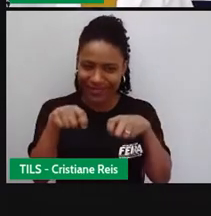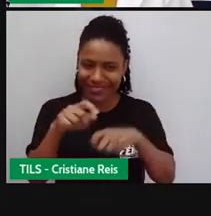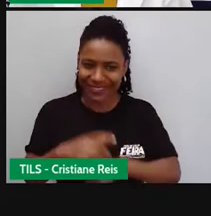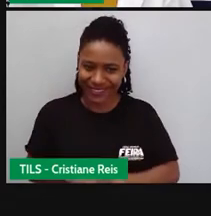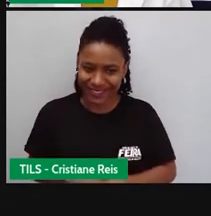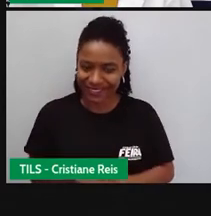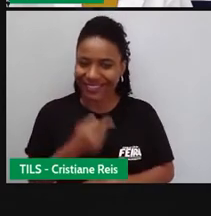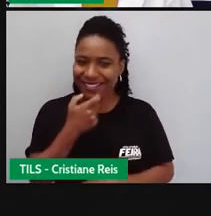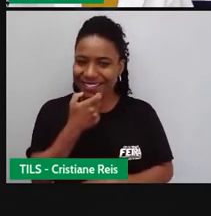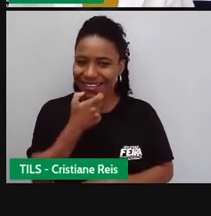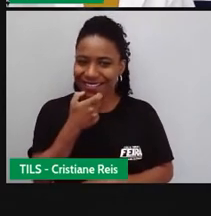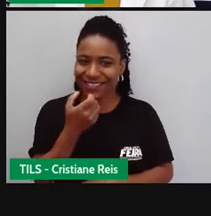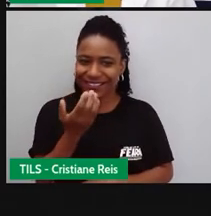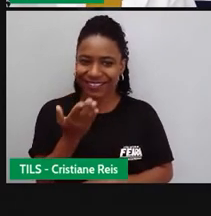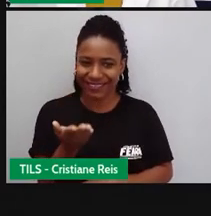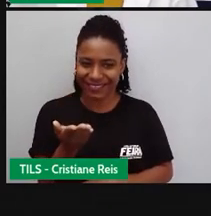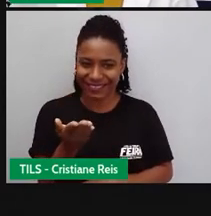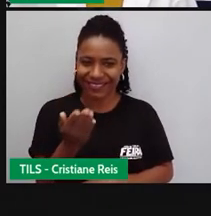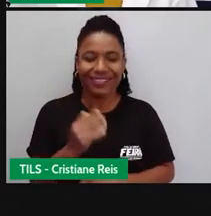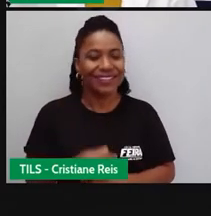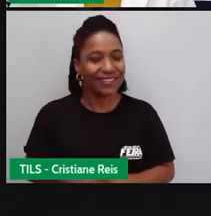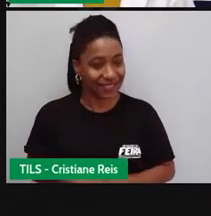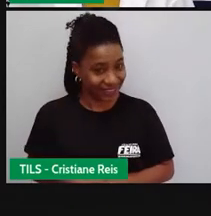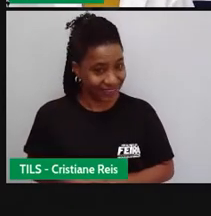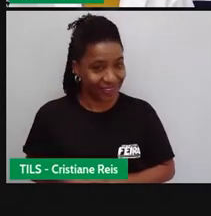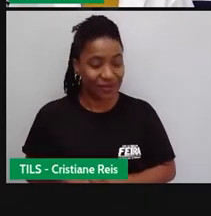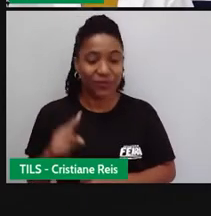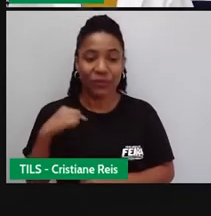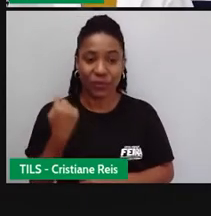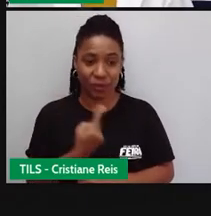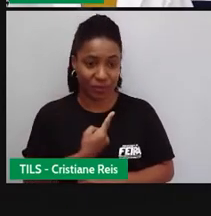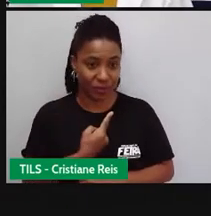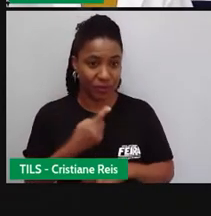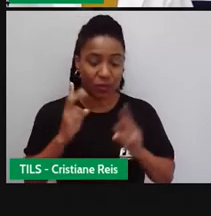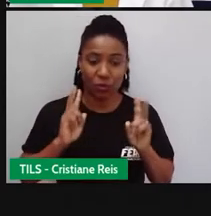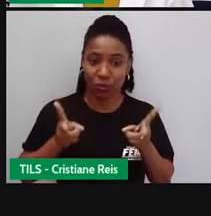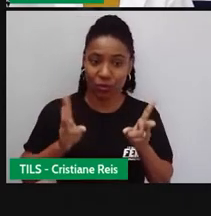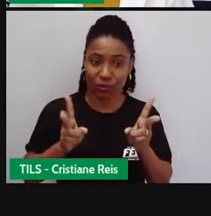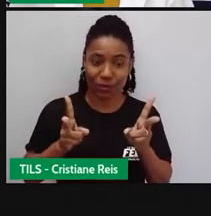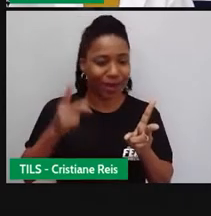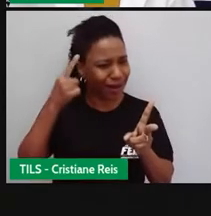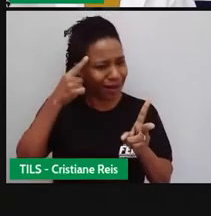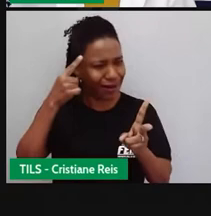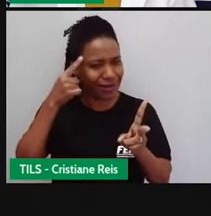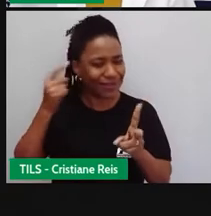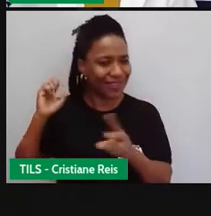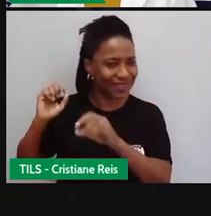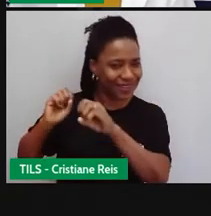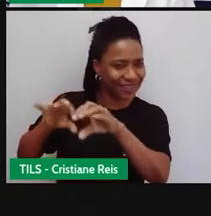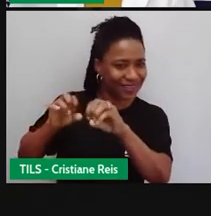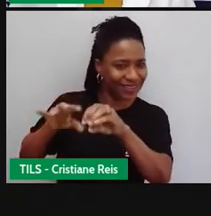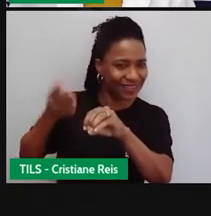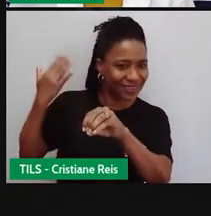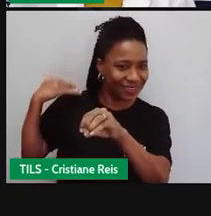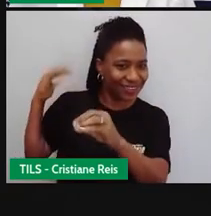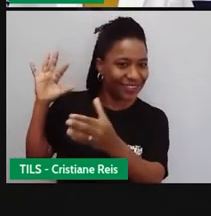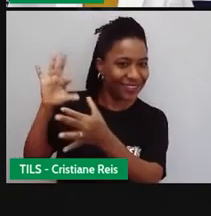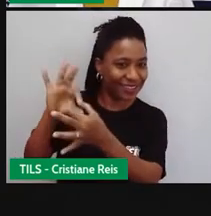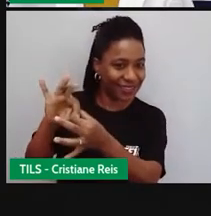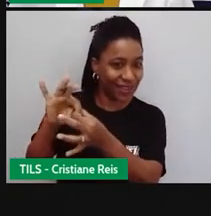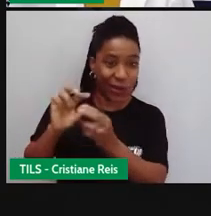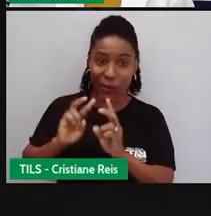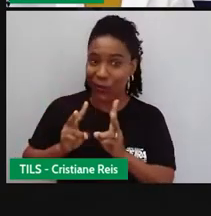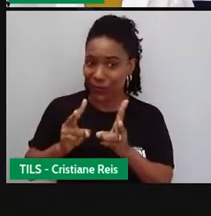around the world. Então, vamos dar continuidade à aula anterior. E vamos falar um pouco mais